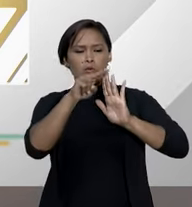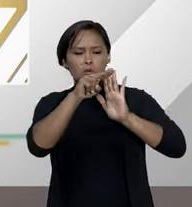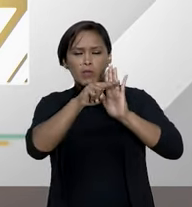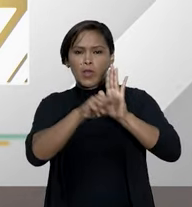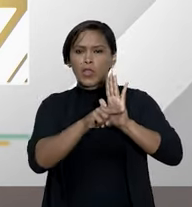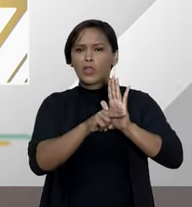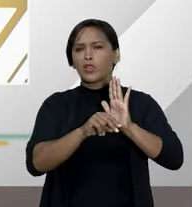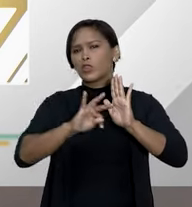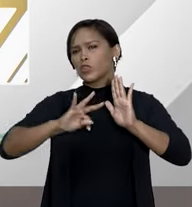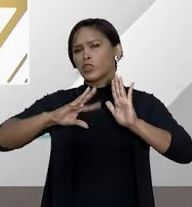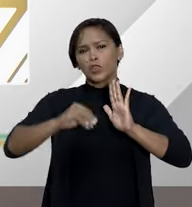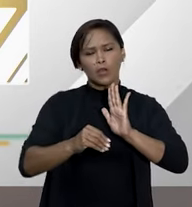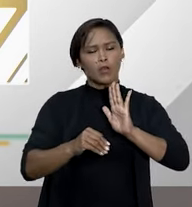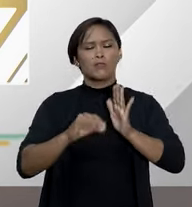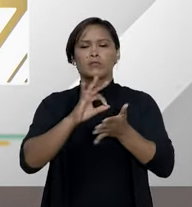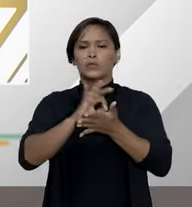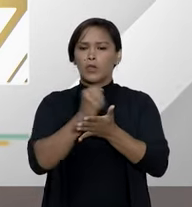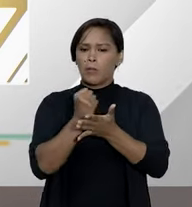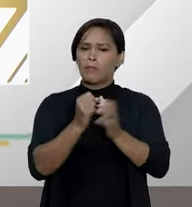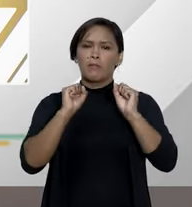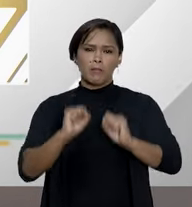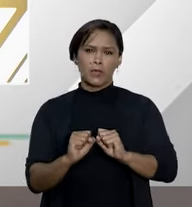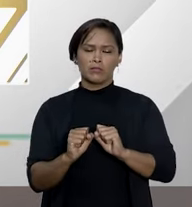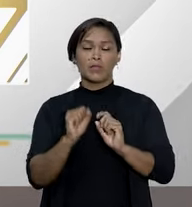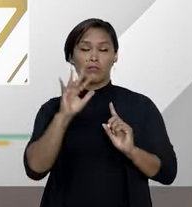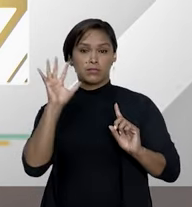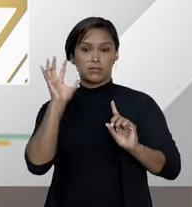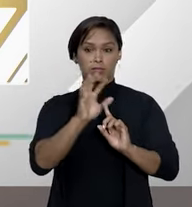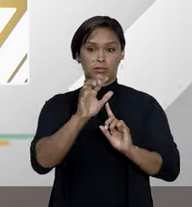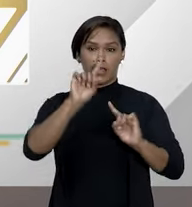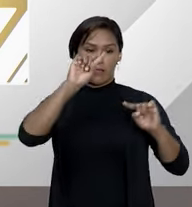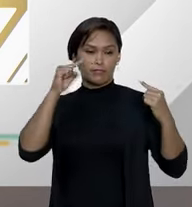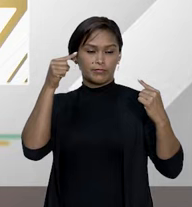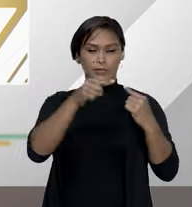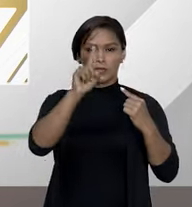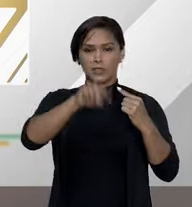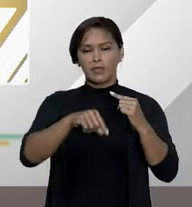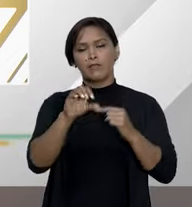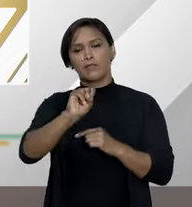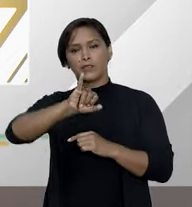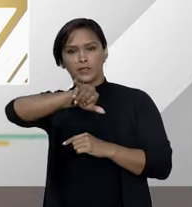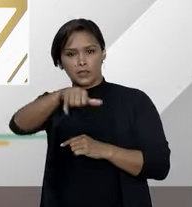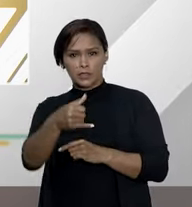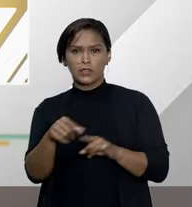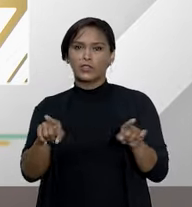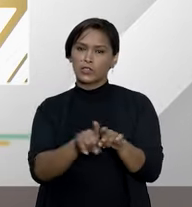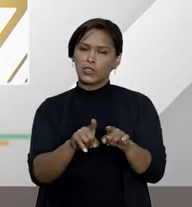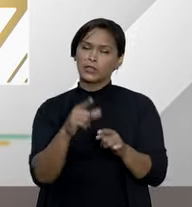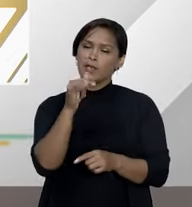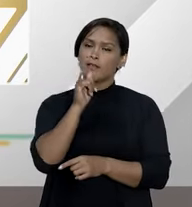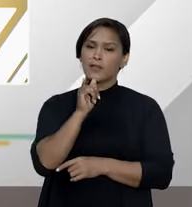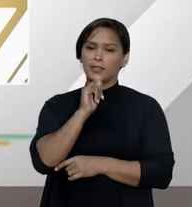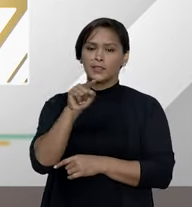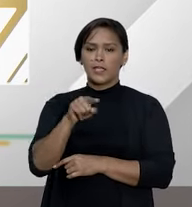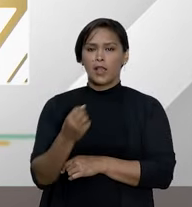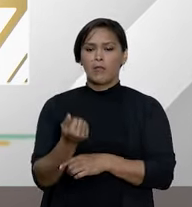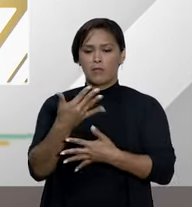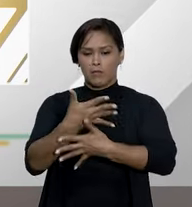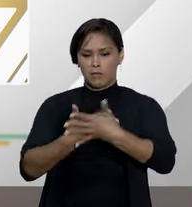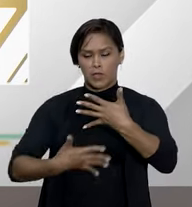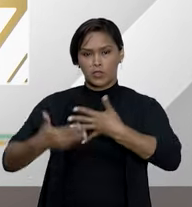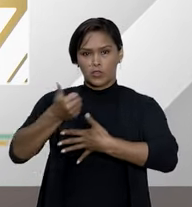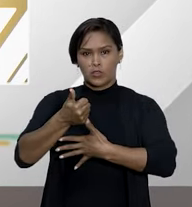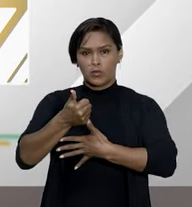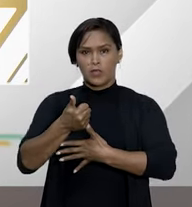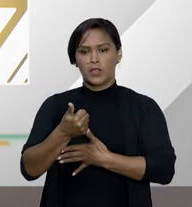contratuais que podem ser consideradas abusivas. O Superior Tribunal de Justiça tem, por exemplo, uma súmula,